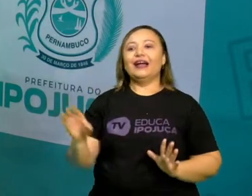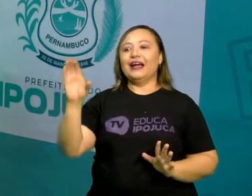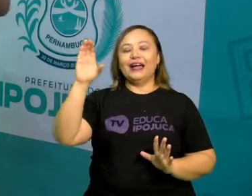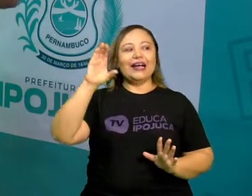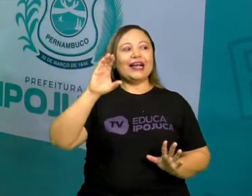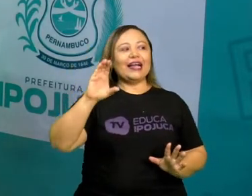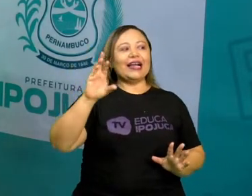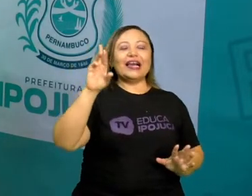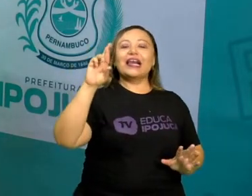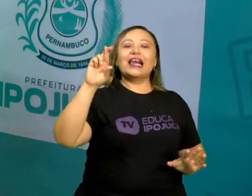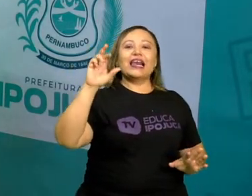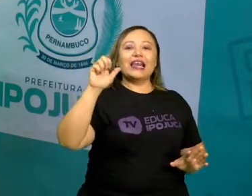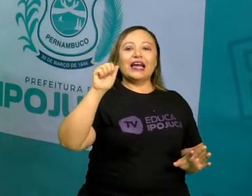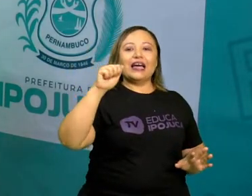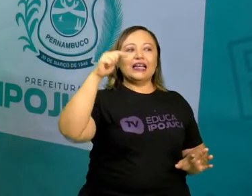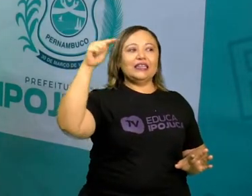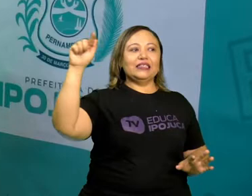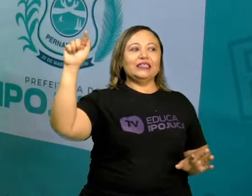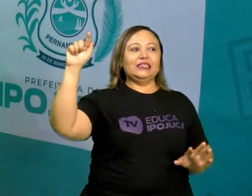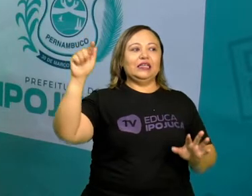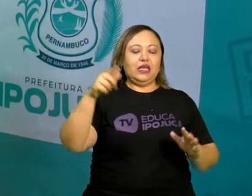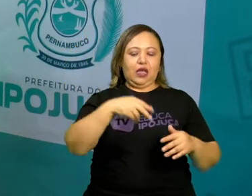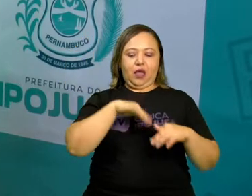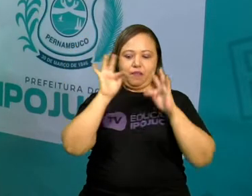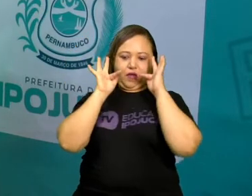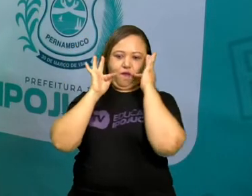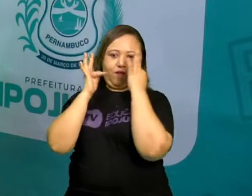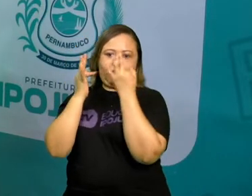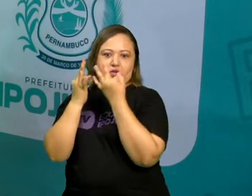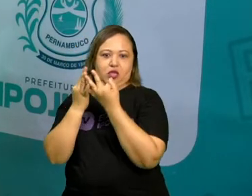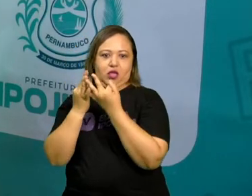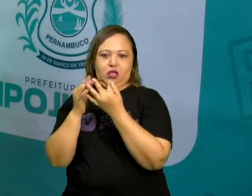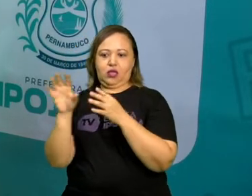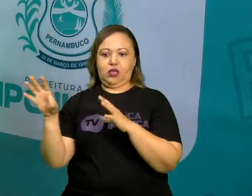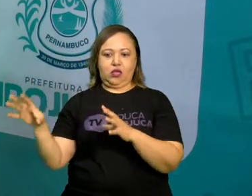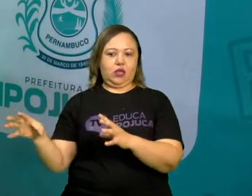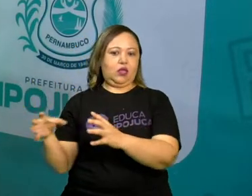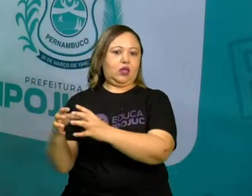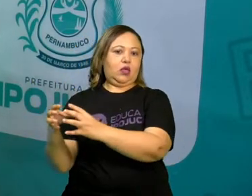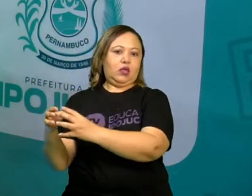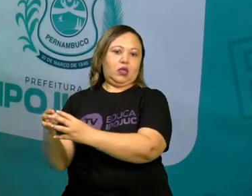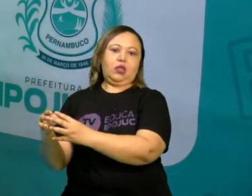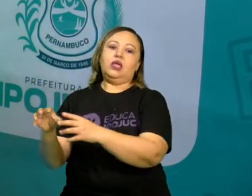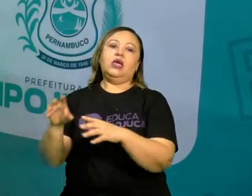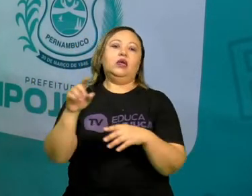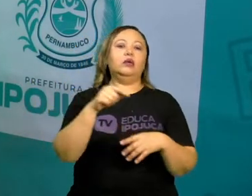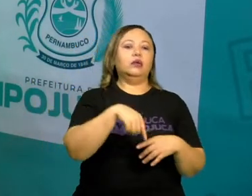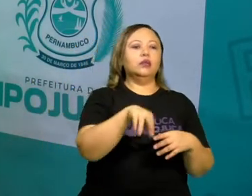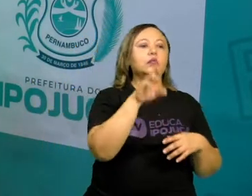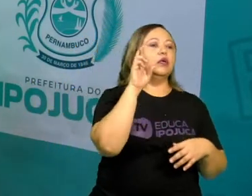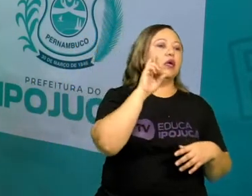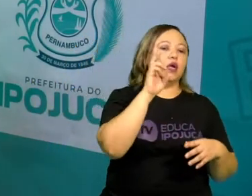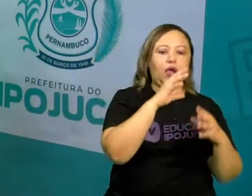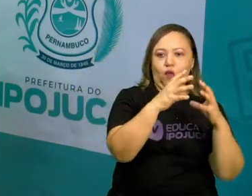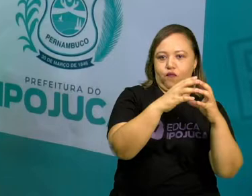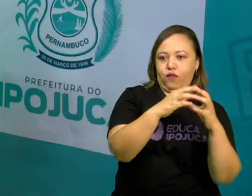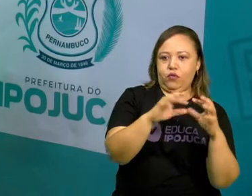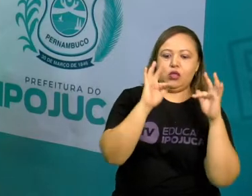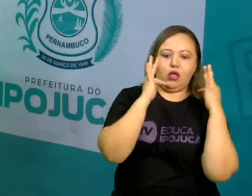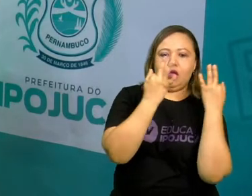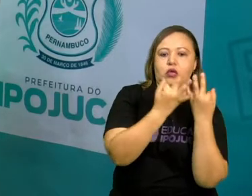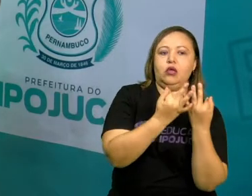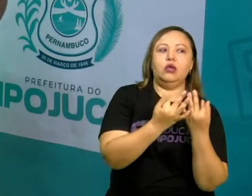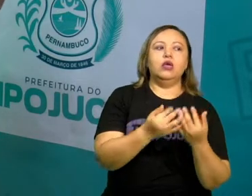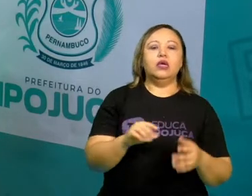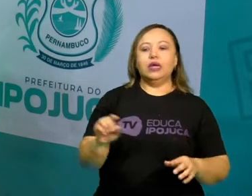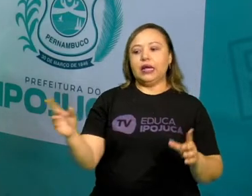Então, por exemplo, as famílias cresciam. Então tem a minha família, tem a família de Raquel, que é a nossa intérprete. Então a minha família